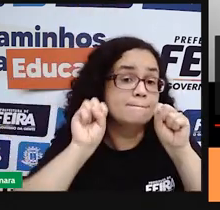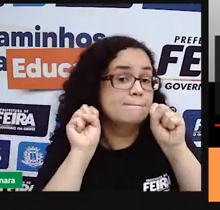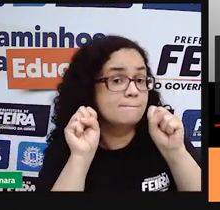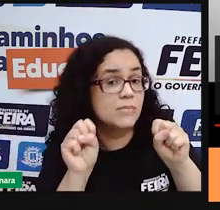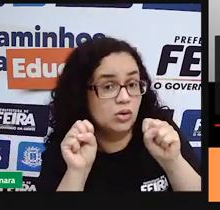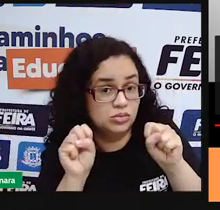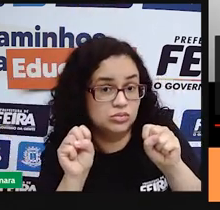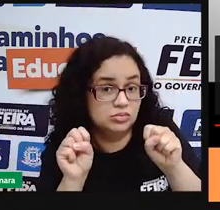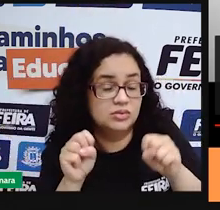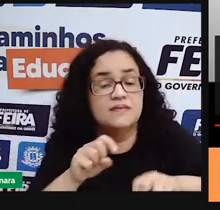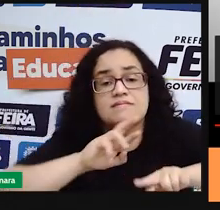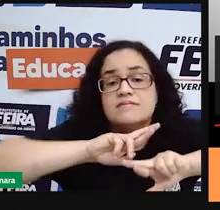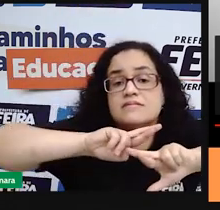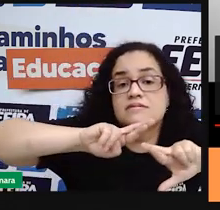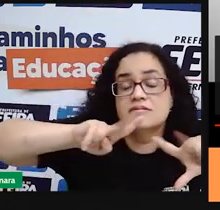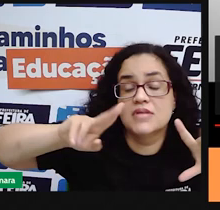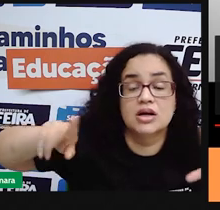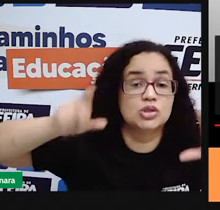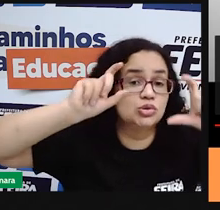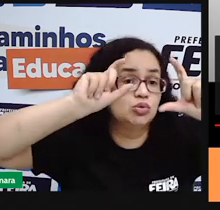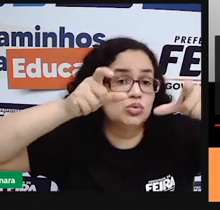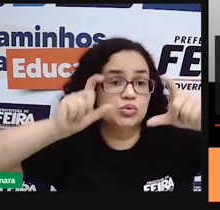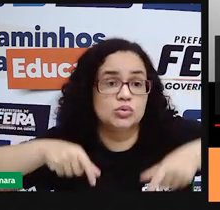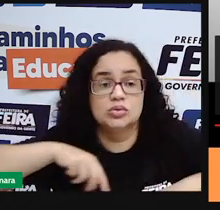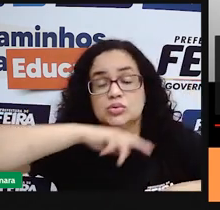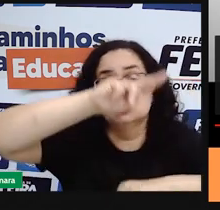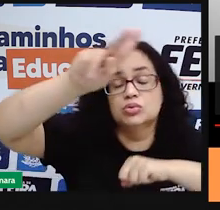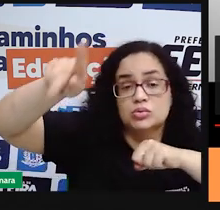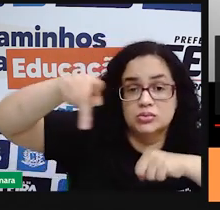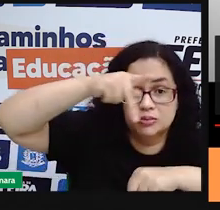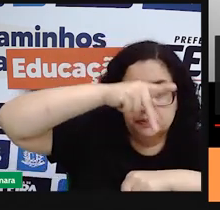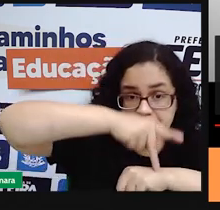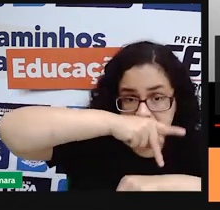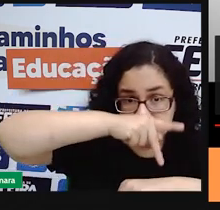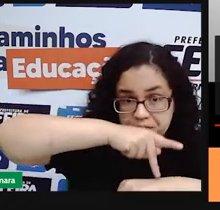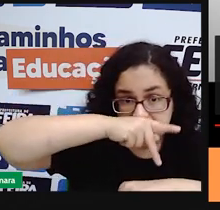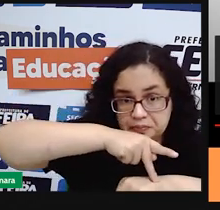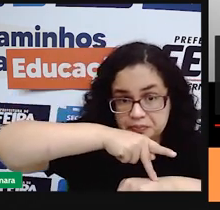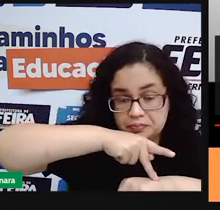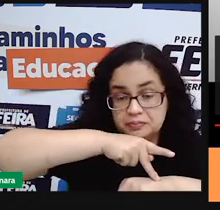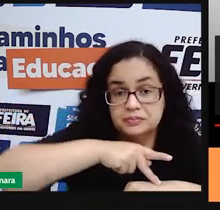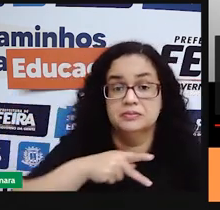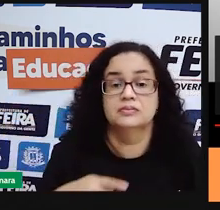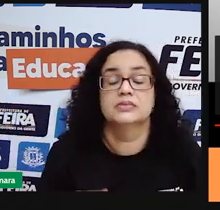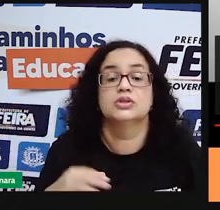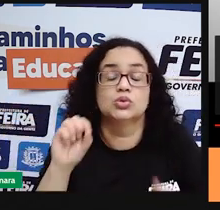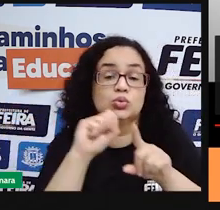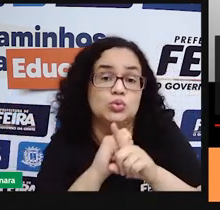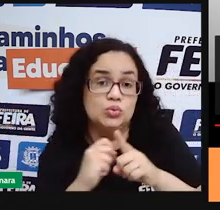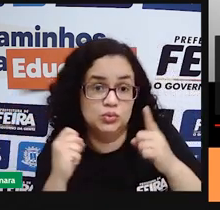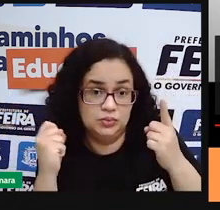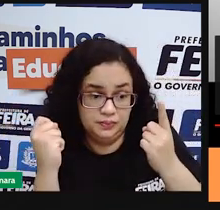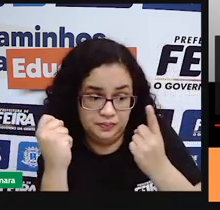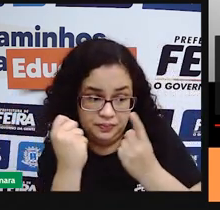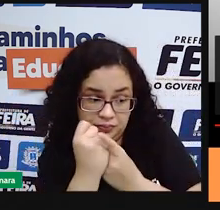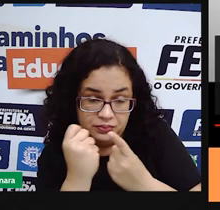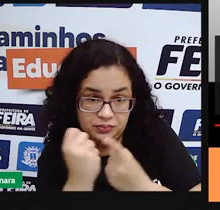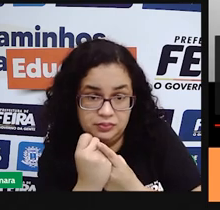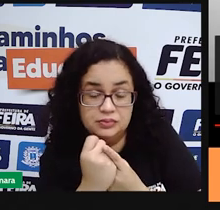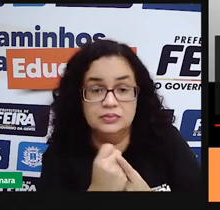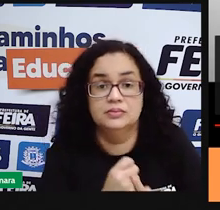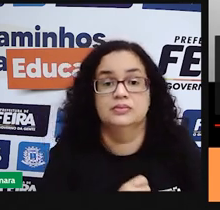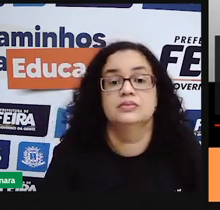em vários locais do nosso país inseridos aí no meio social porque eles são cidadãos